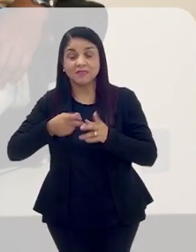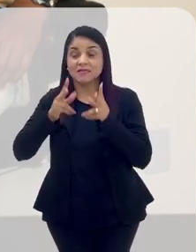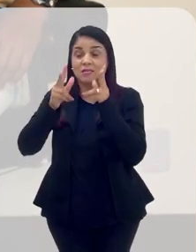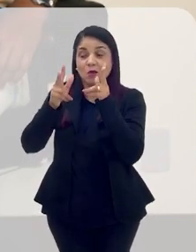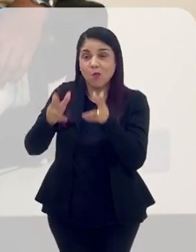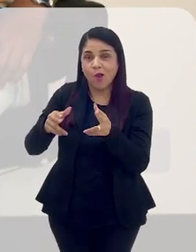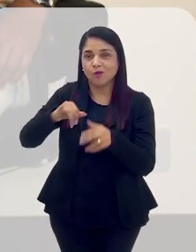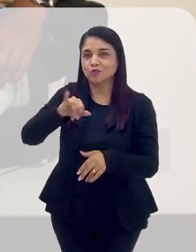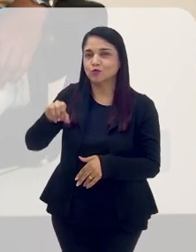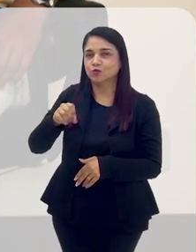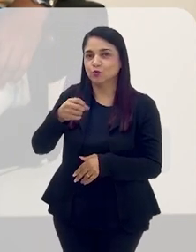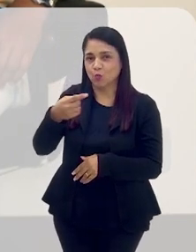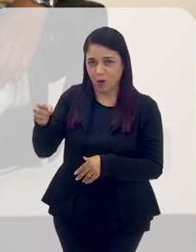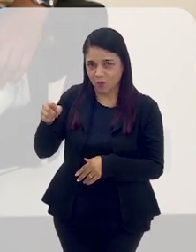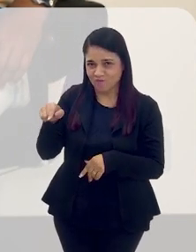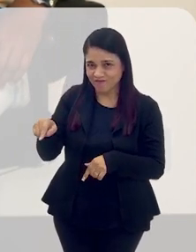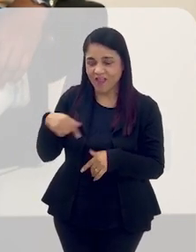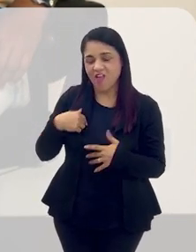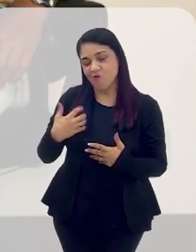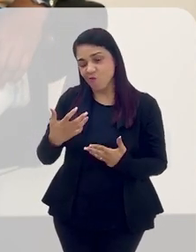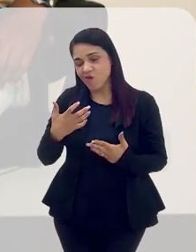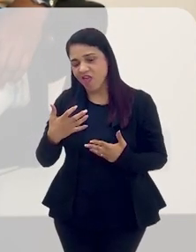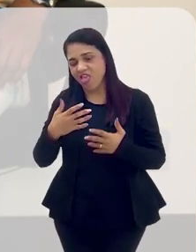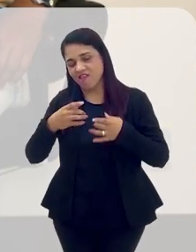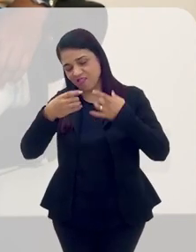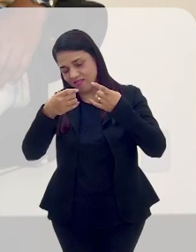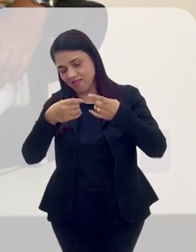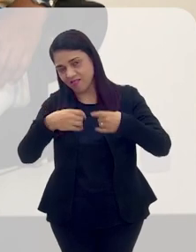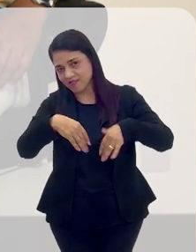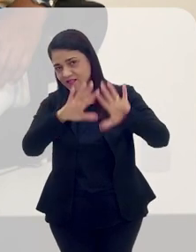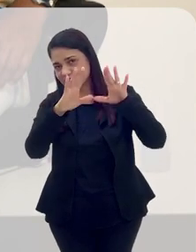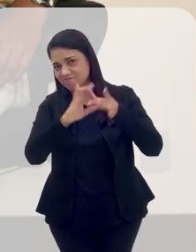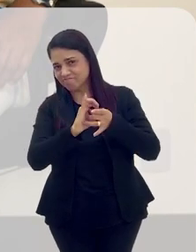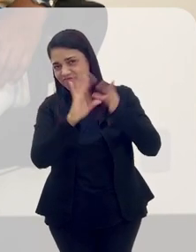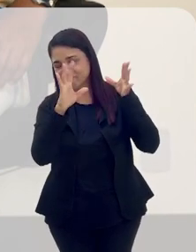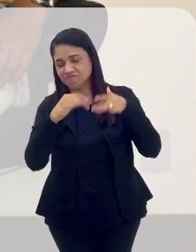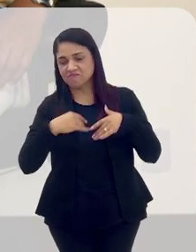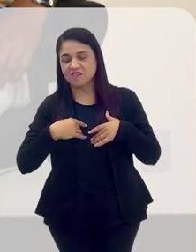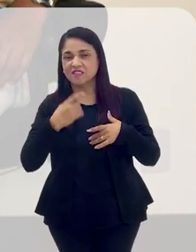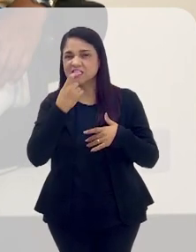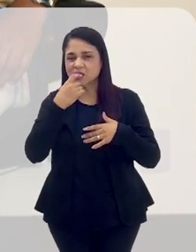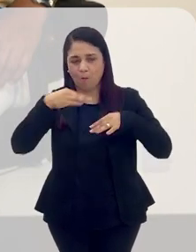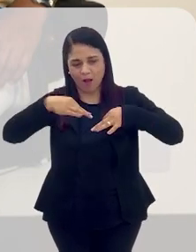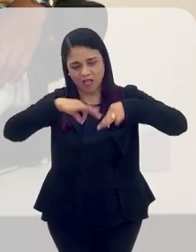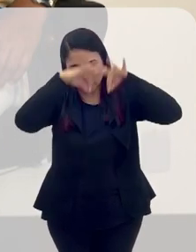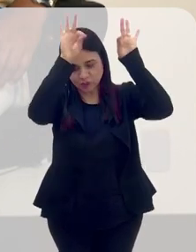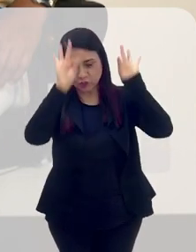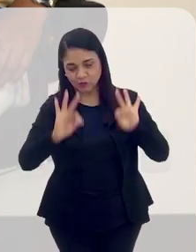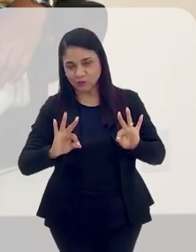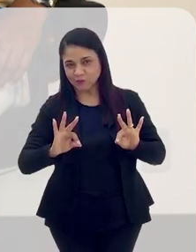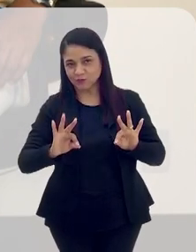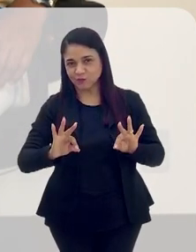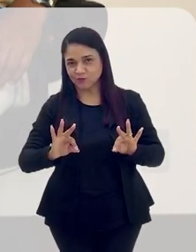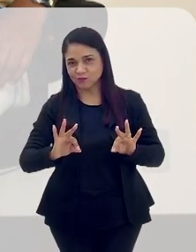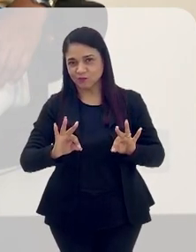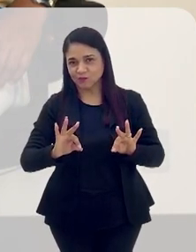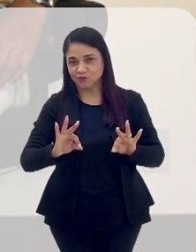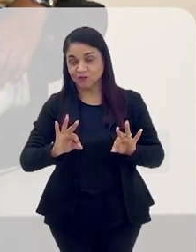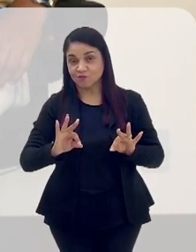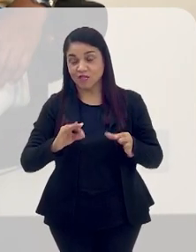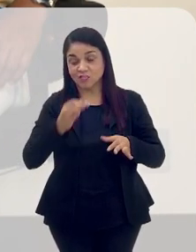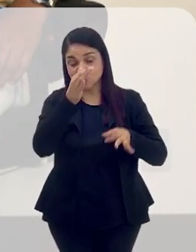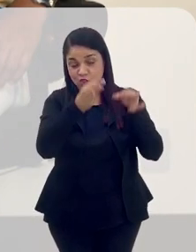quis fazer João. Ele quis dizer assim, não, então eu vou deixar e vou botar um plástico. Só que ali